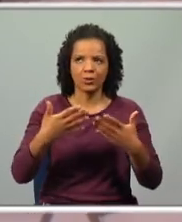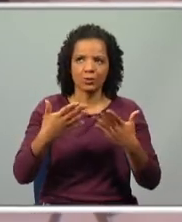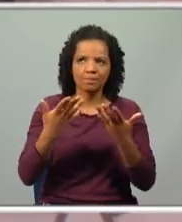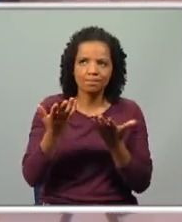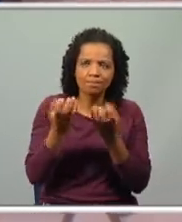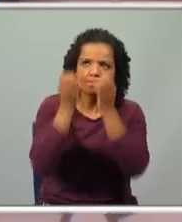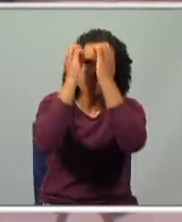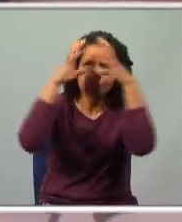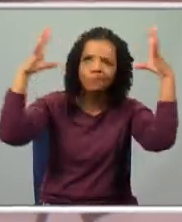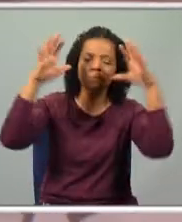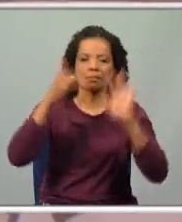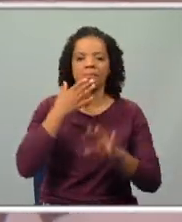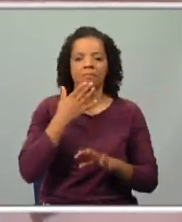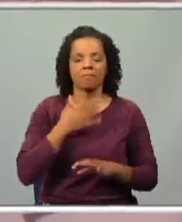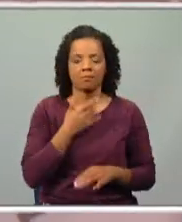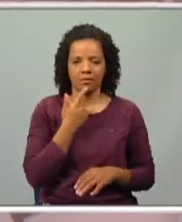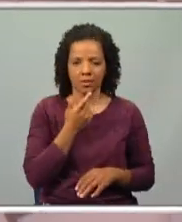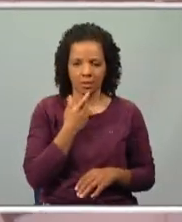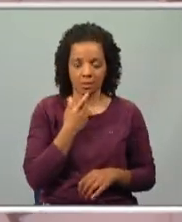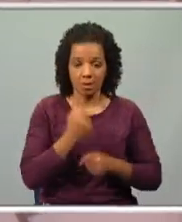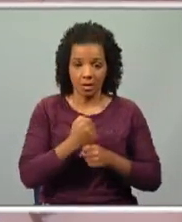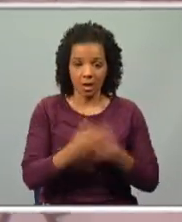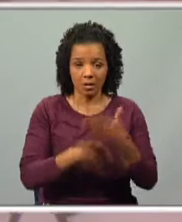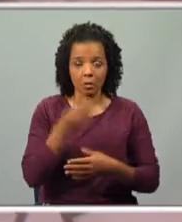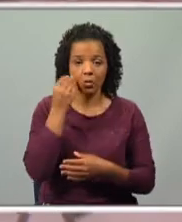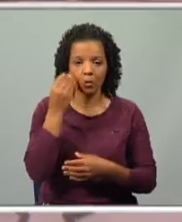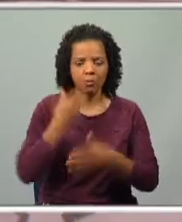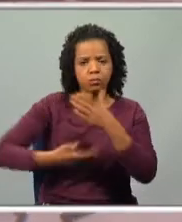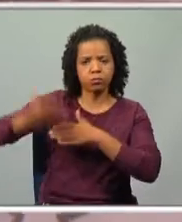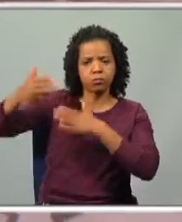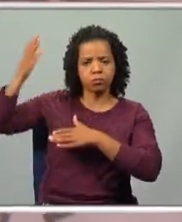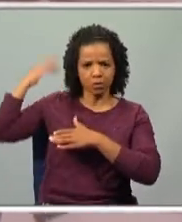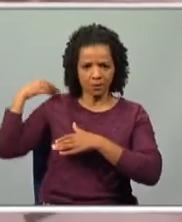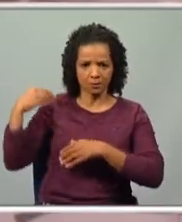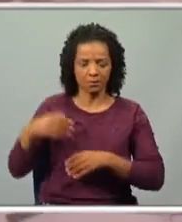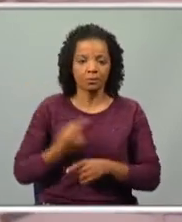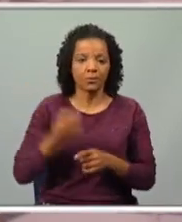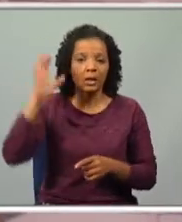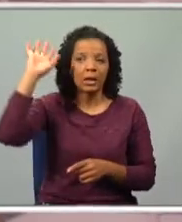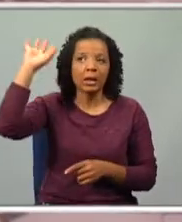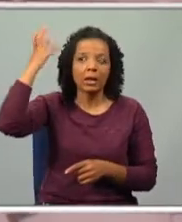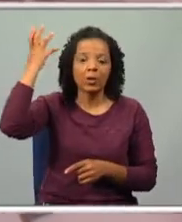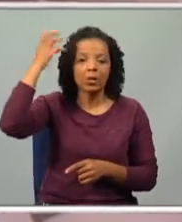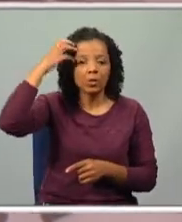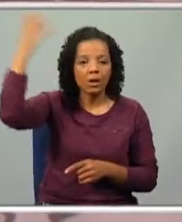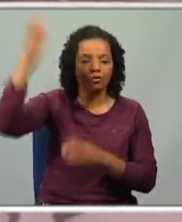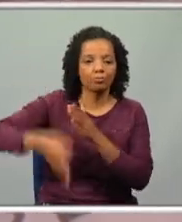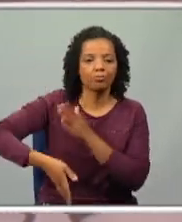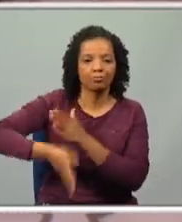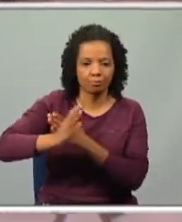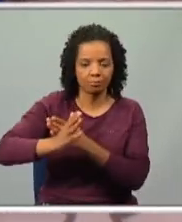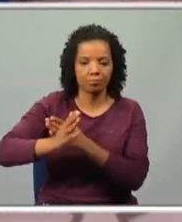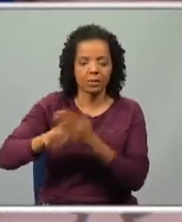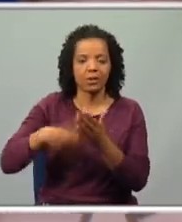já conseguimos perceber que a ação passa-se num passado algo distante, não é? Quando os reis ainda partiam para